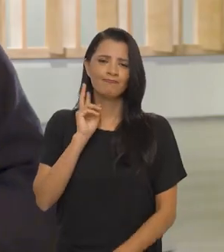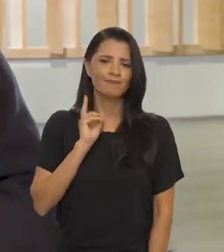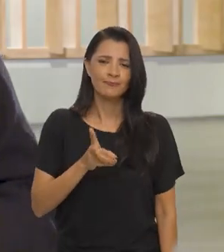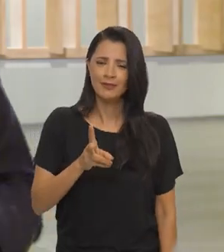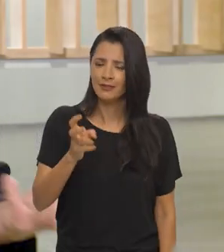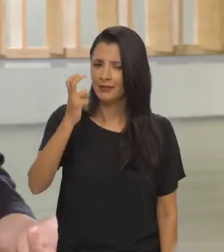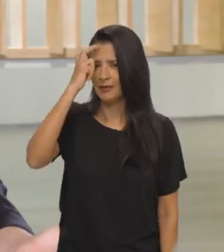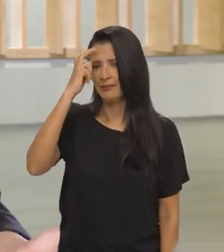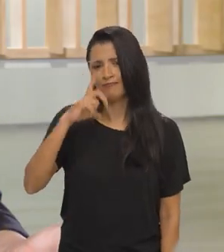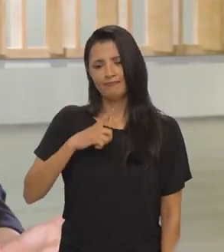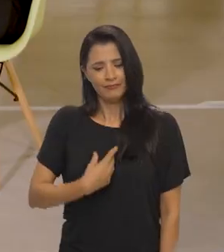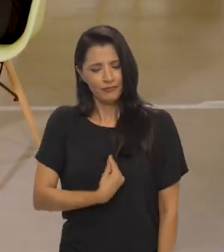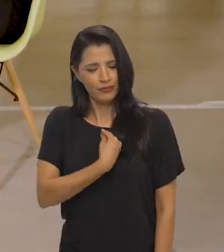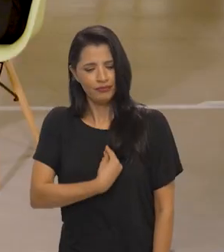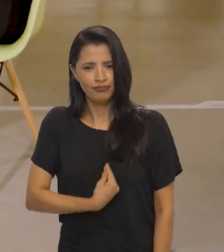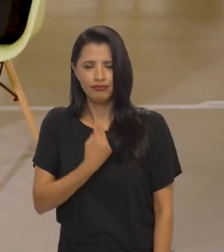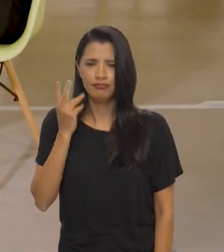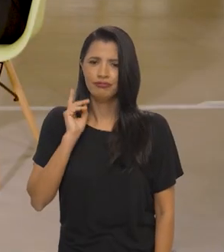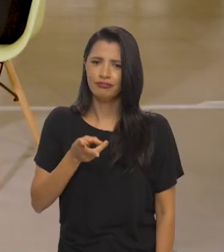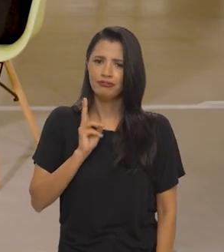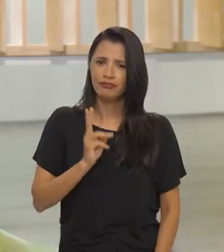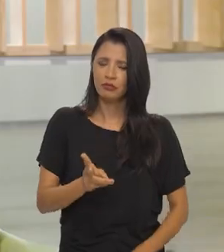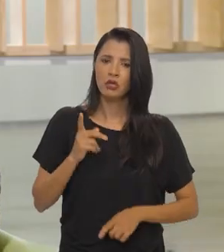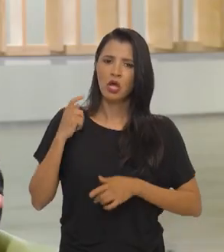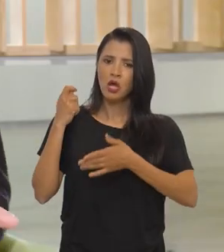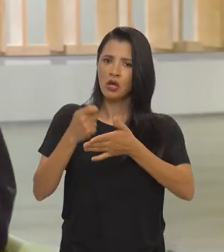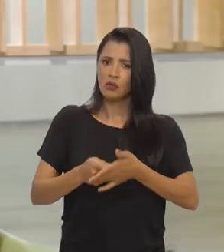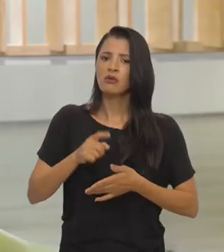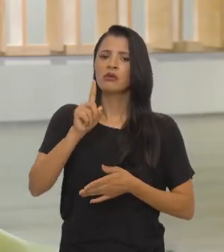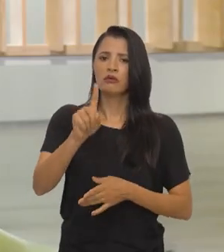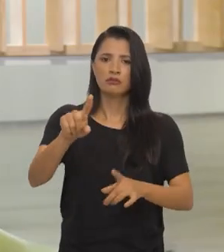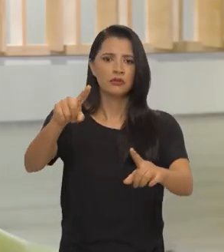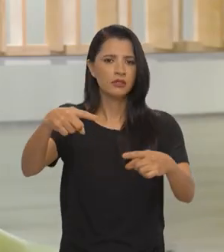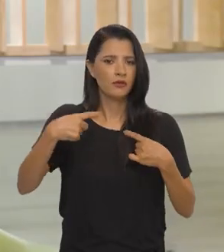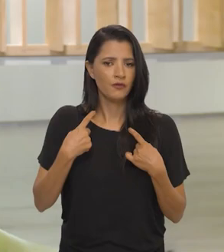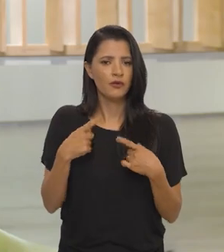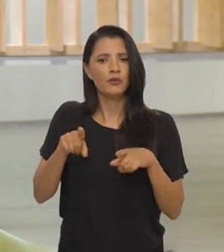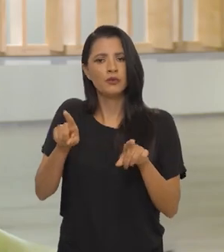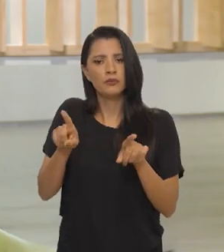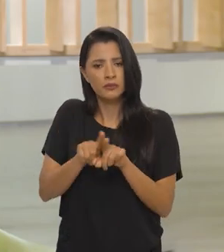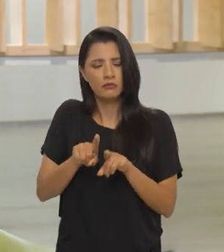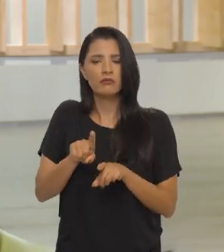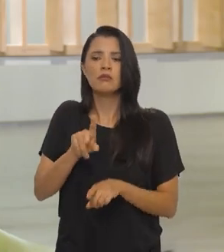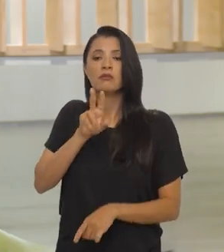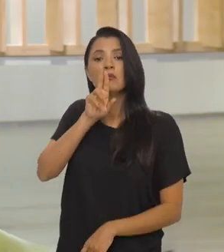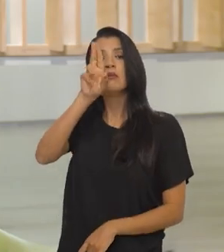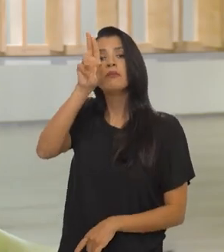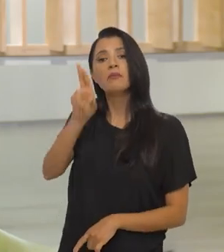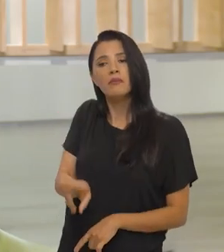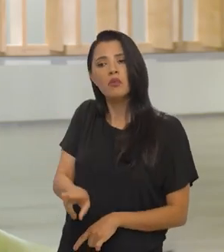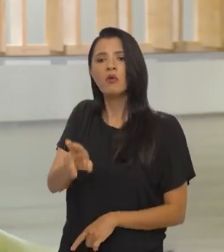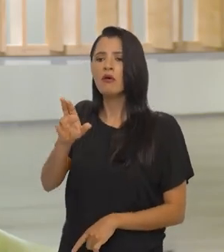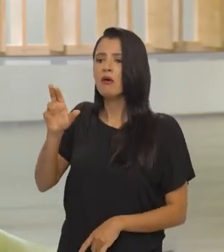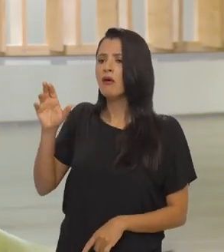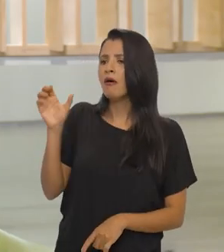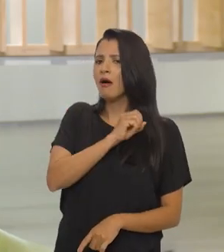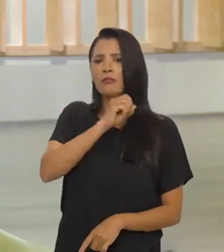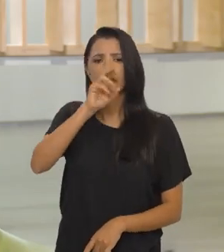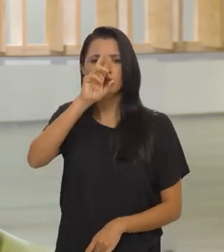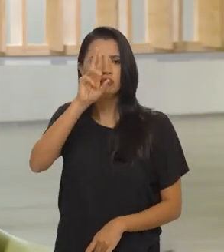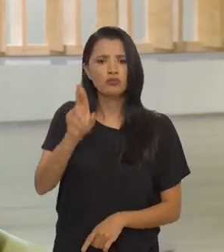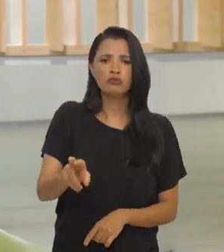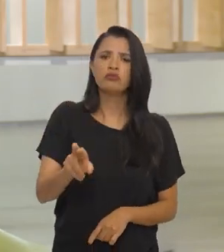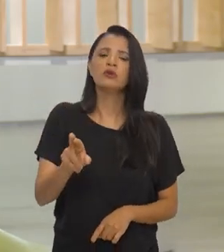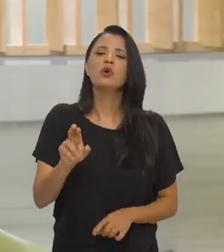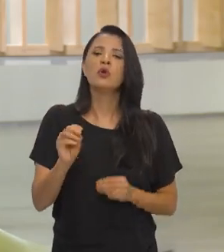ela está sempre presente. Foi uma emoção muito grande e tem sido um desafio, que é também responder com muita